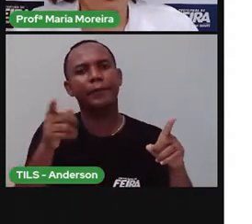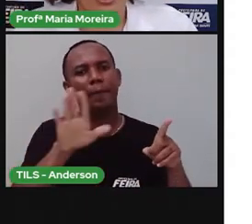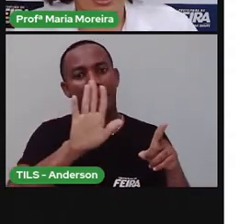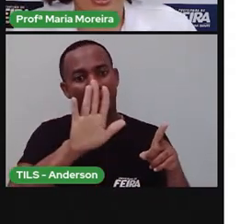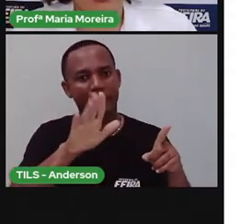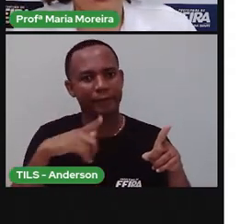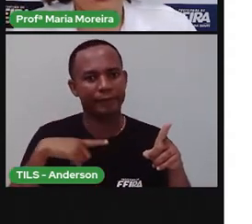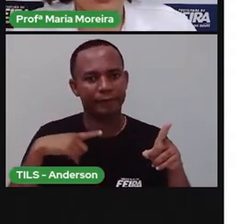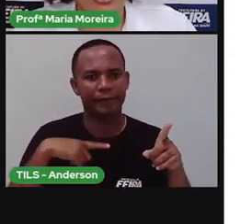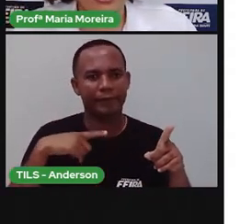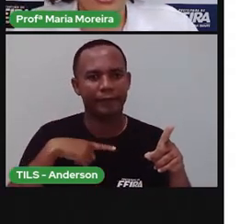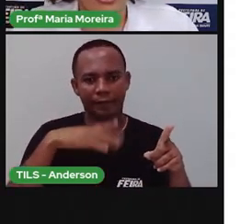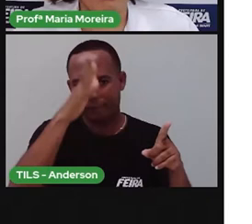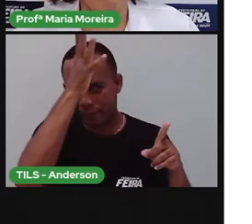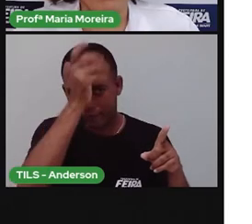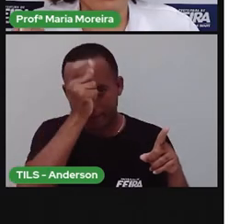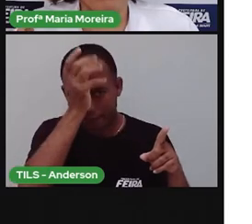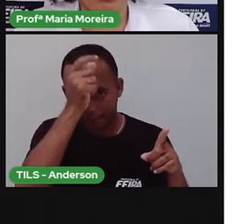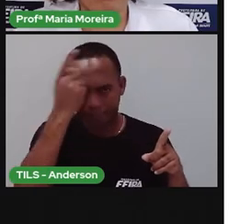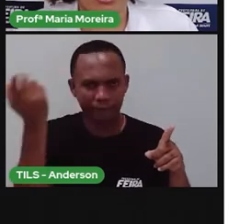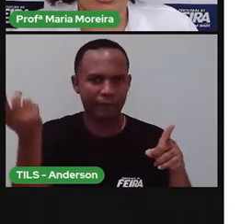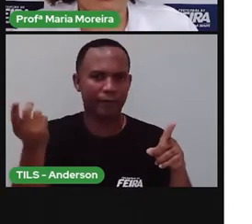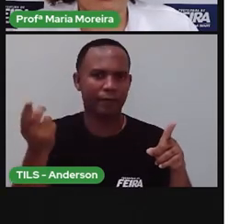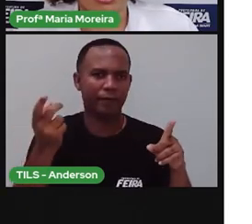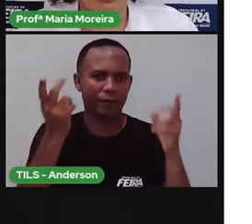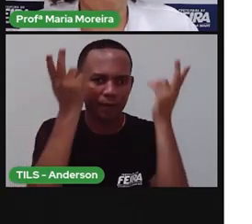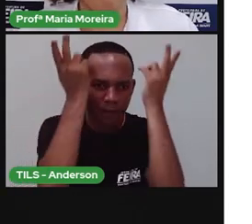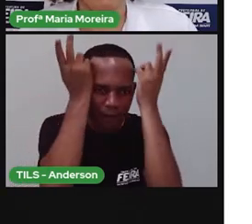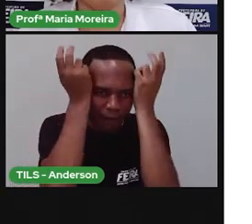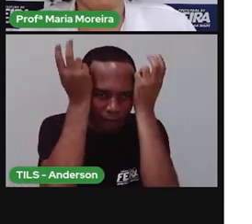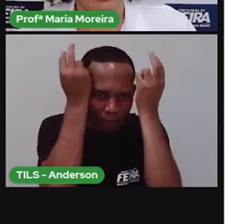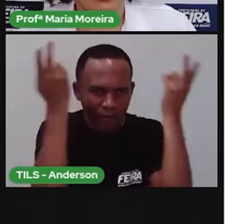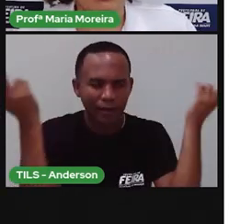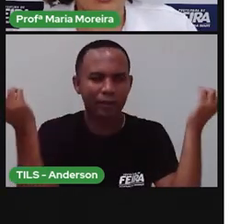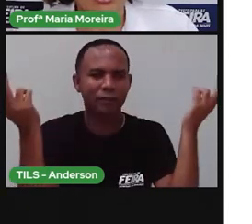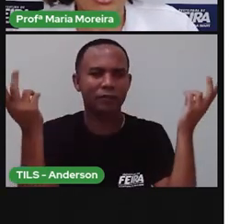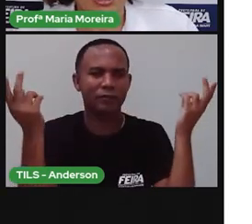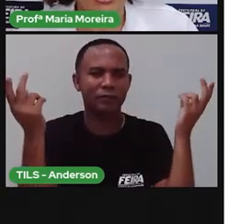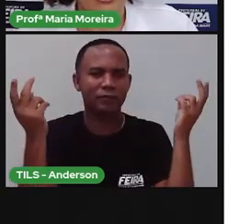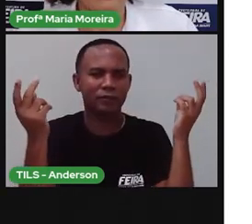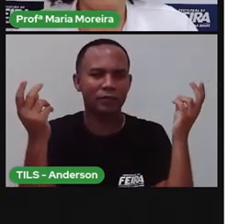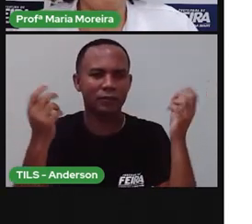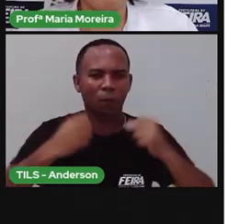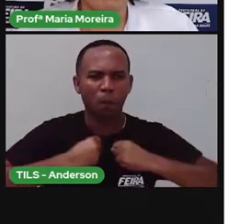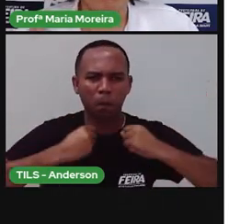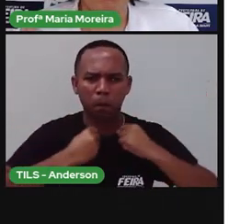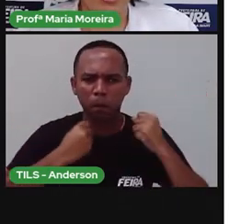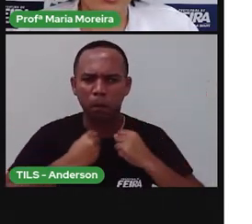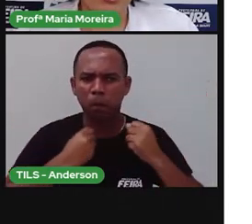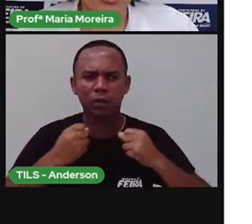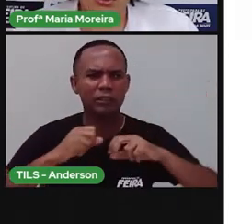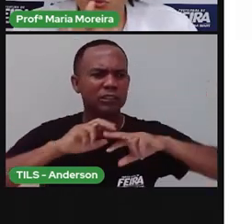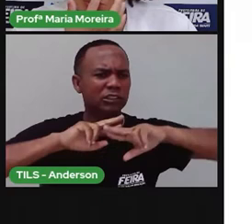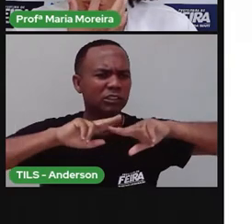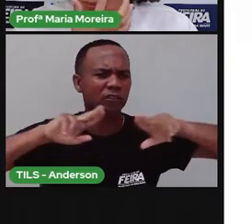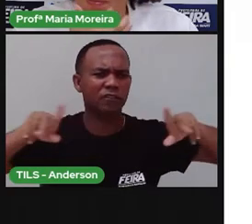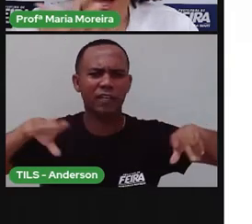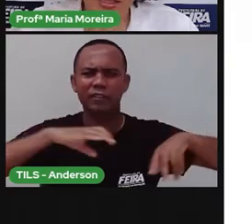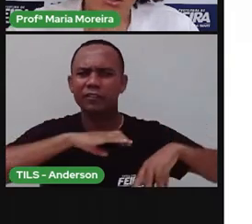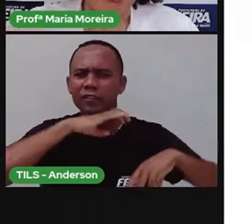do marreco. Ele fala do cavalo. Ele fala do galo. E aí, ele fala do